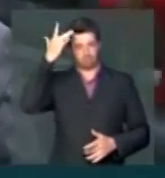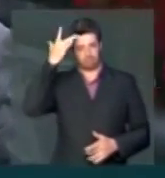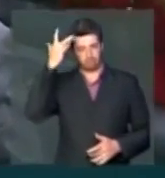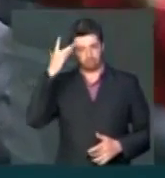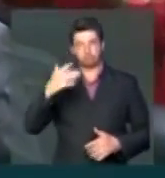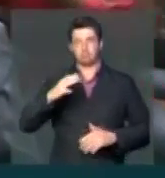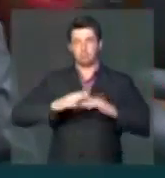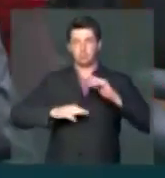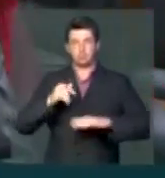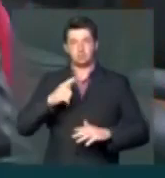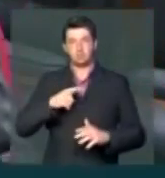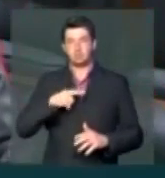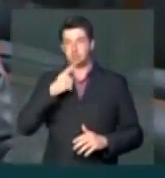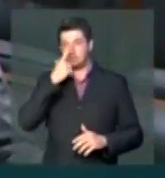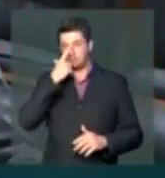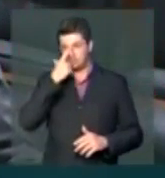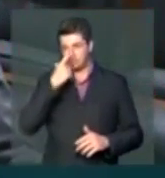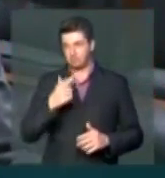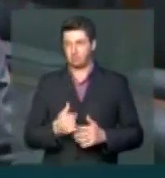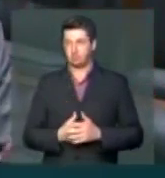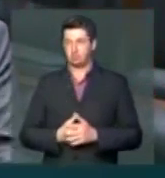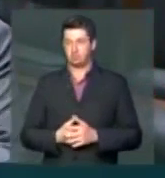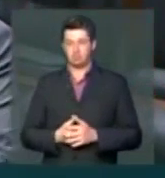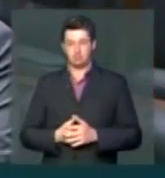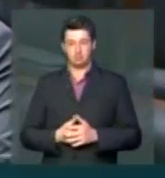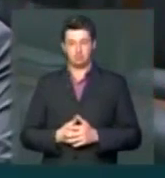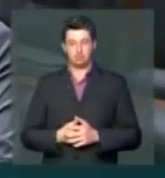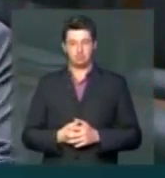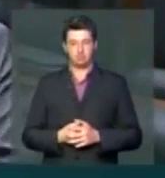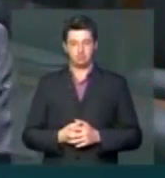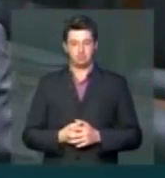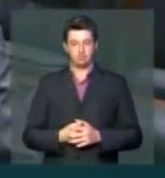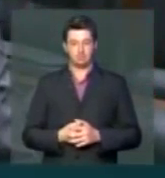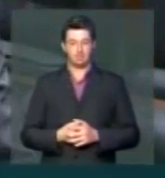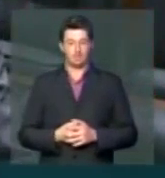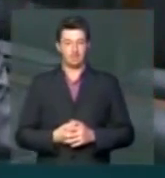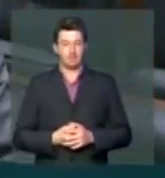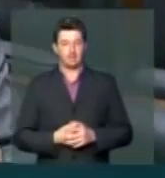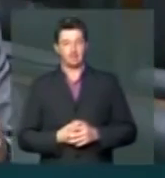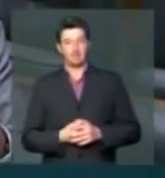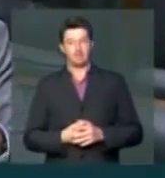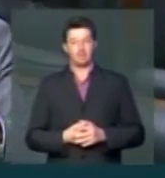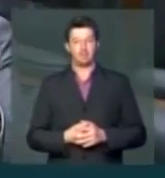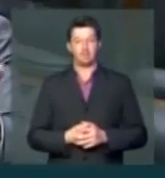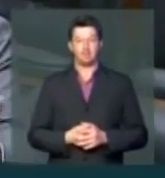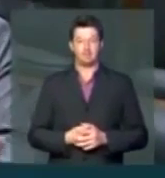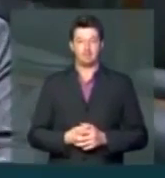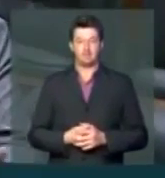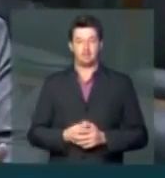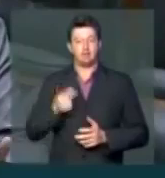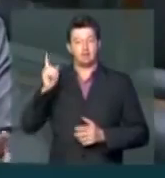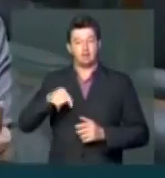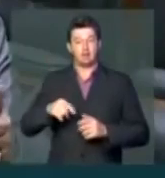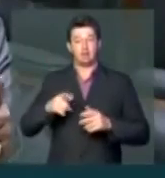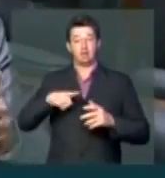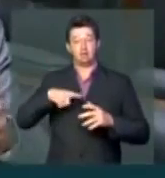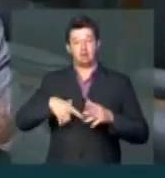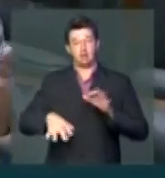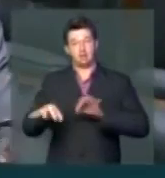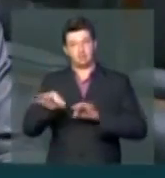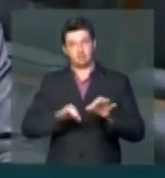de caráter, e eu quero desejar a vocês que não estarão aqui nessa próxima legislatura com mandatos,